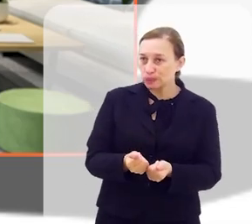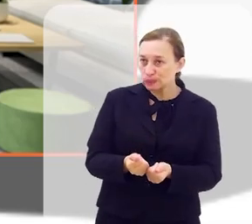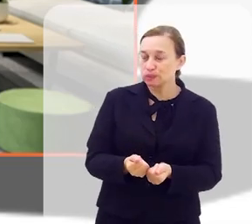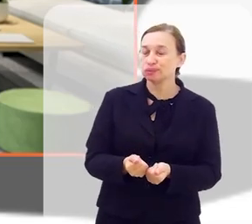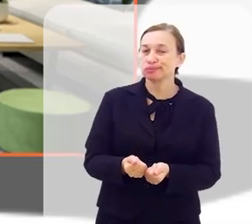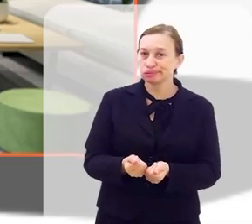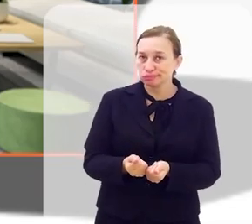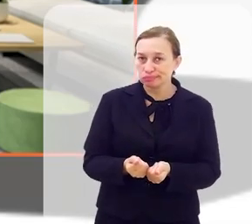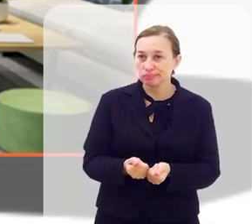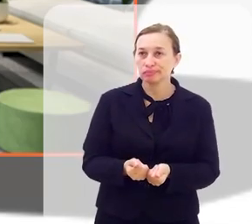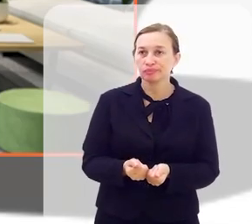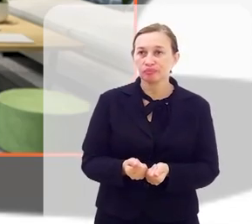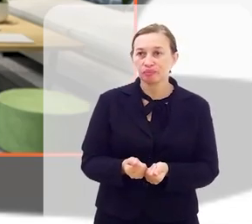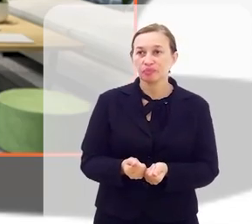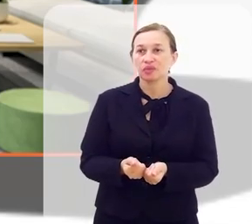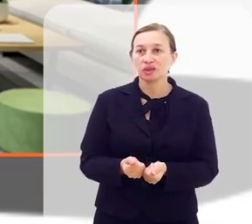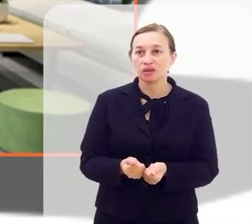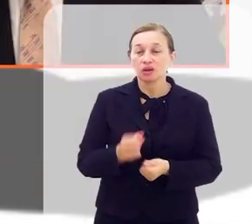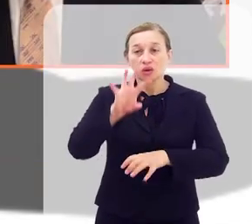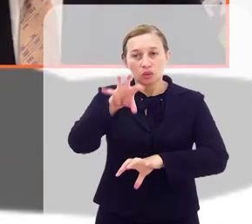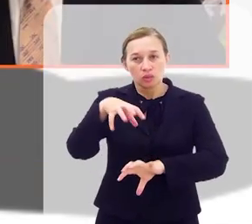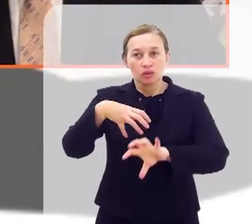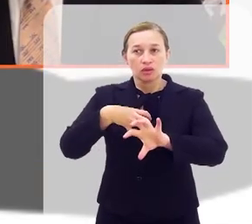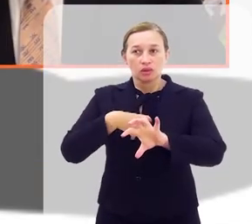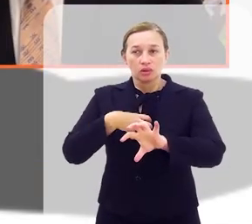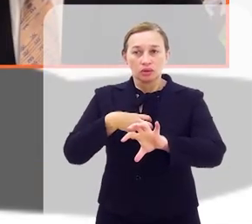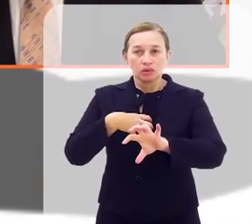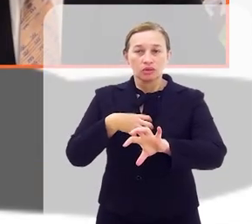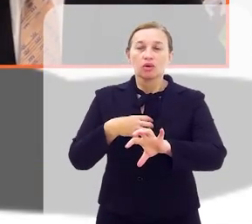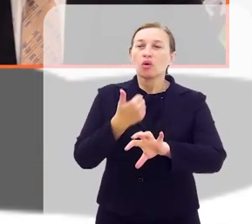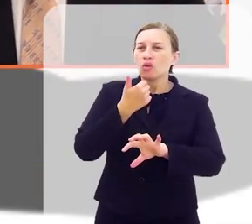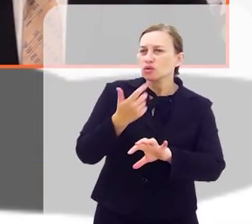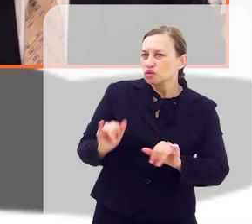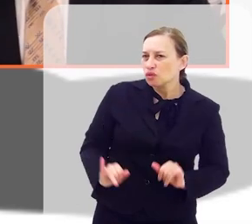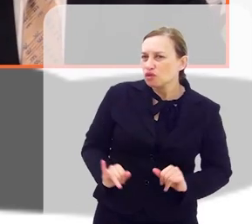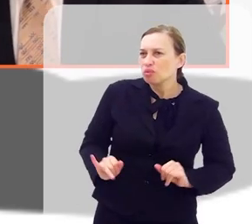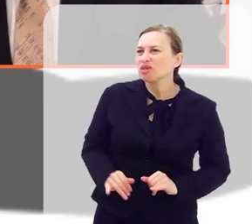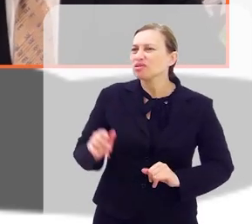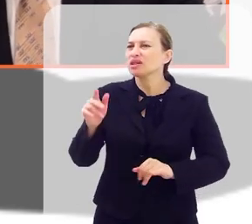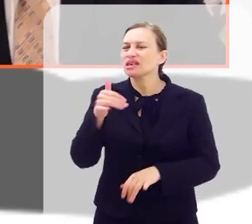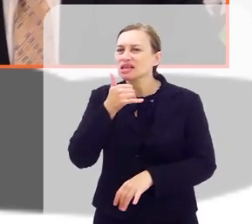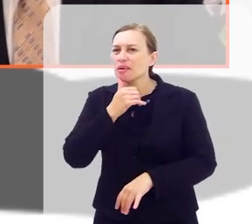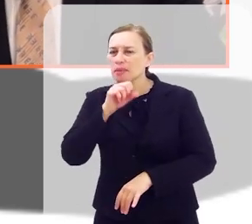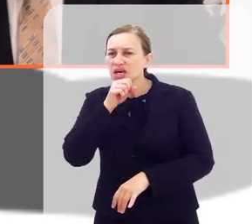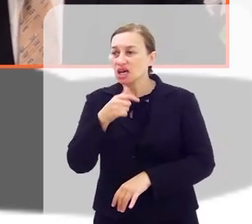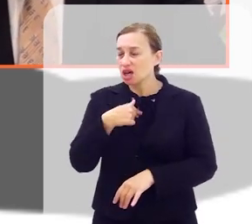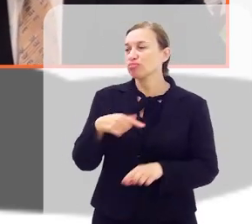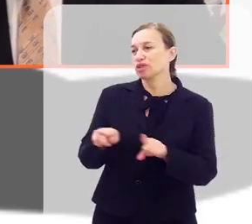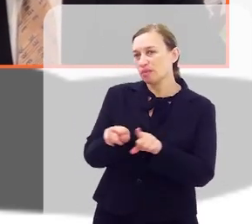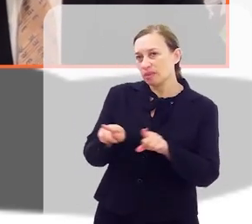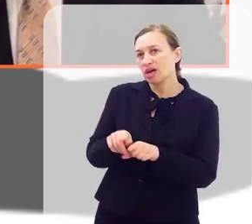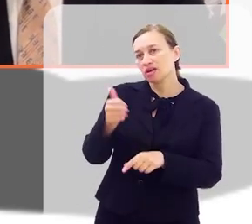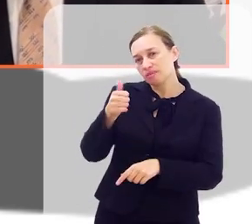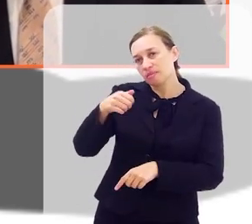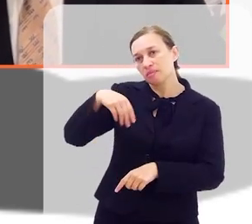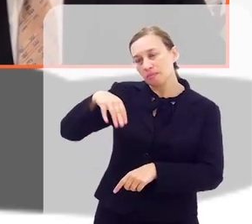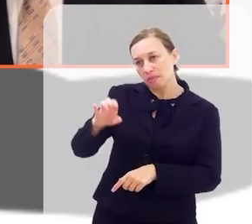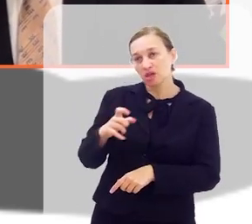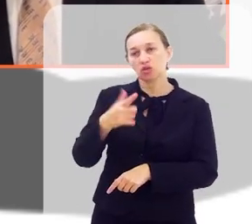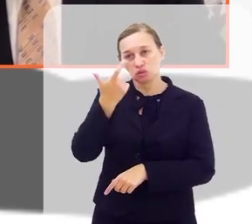compadeço, tanto com a sua causa, com a dor dessas mães, dessas pessoas, eu que também sou mãe. Deputado,